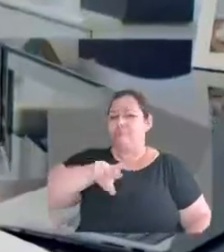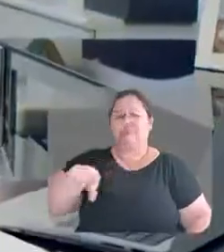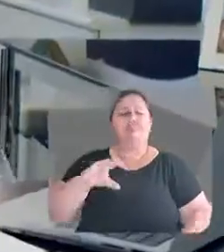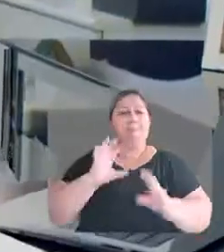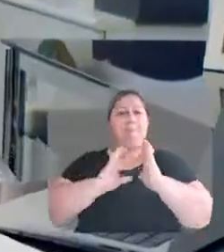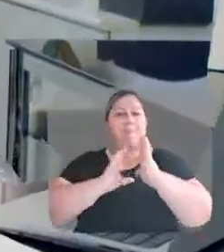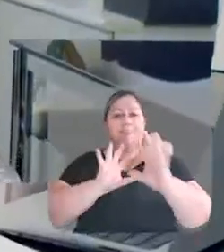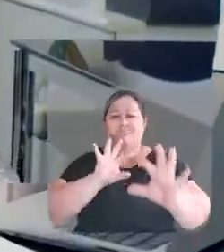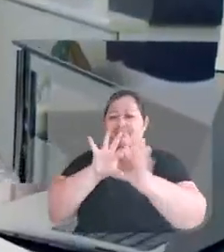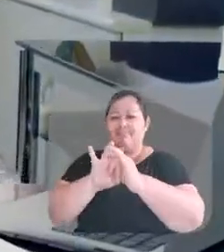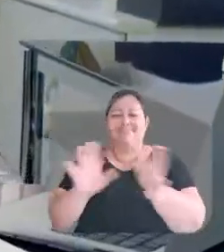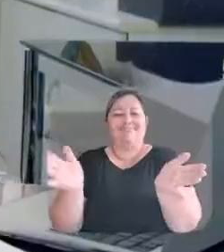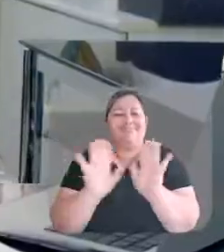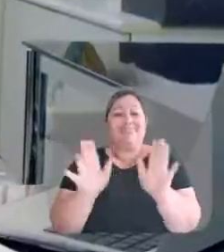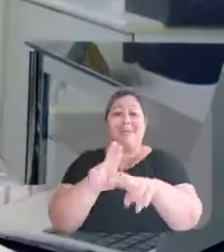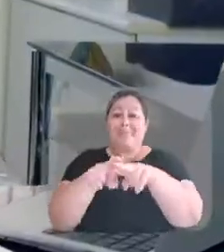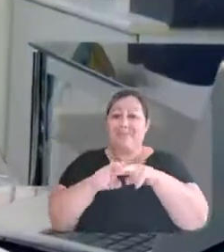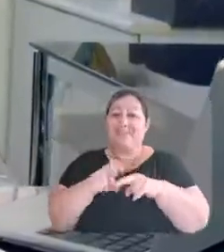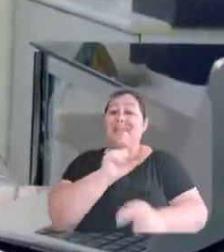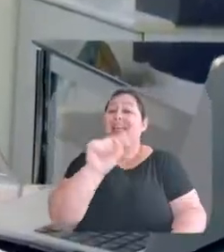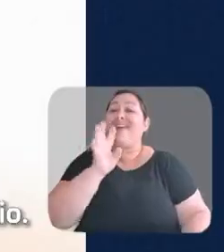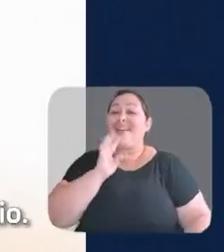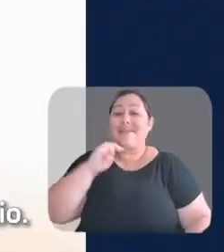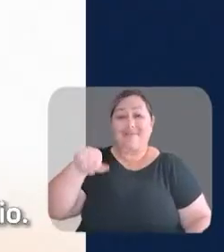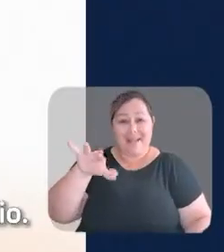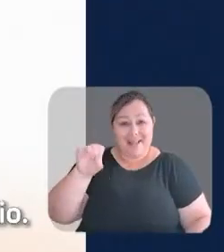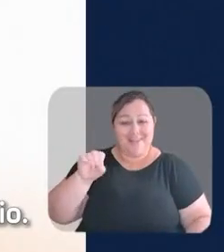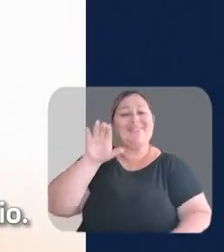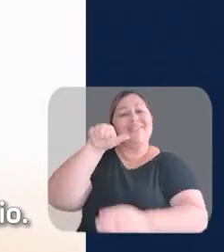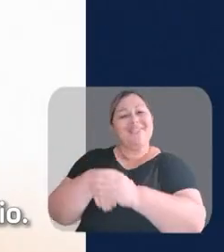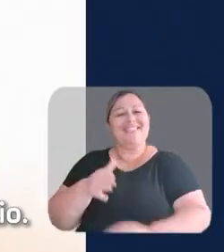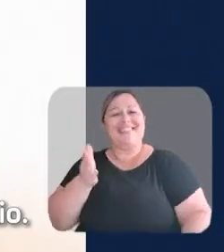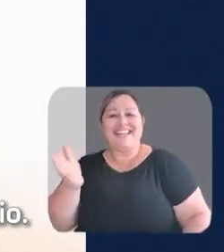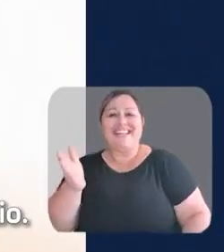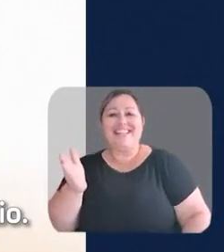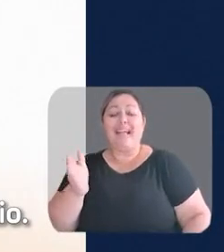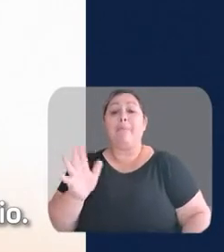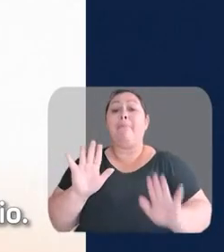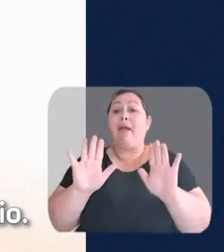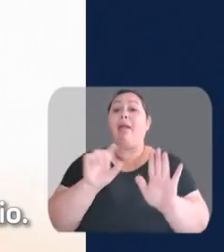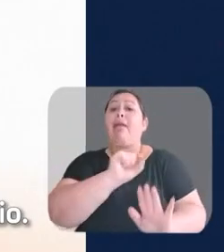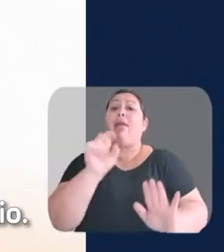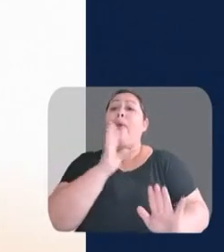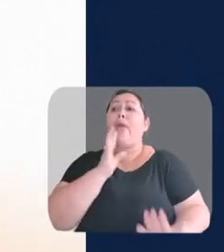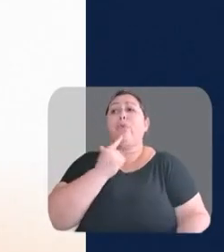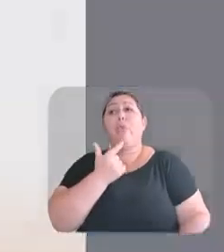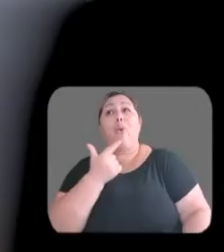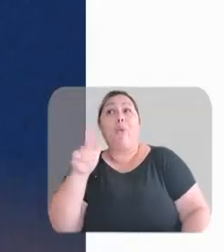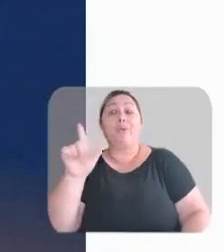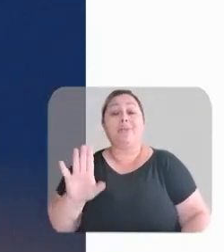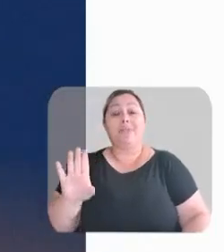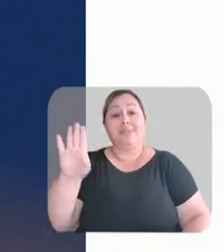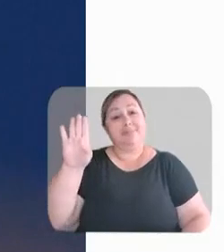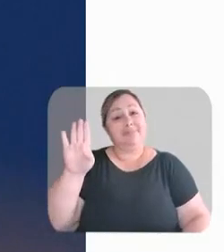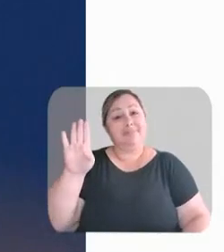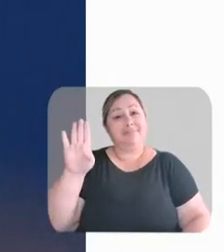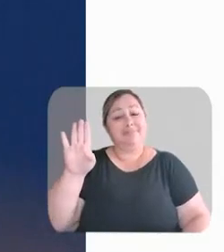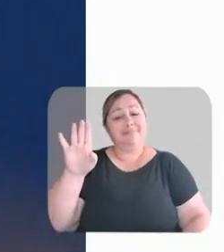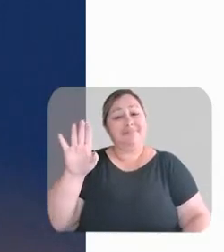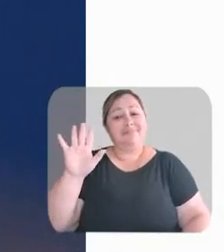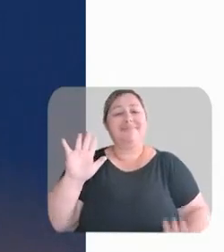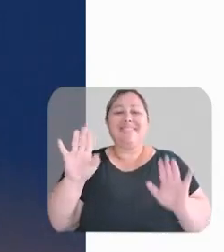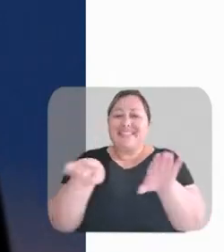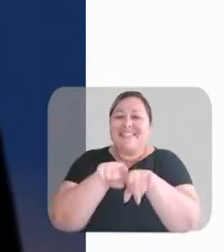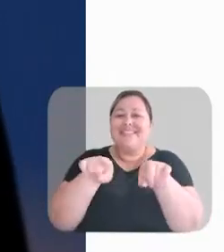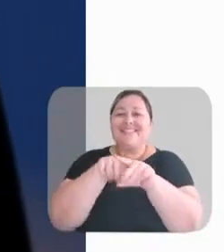Não é político e não possui coligação. Por isso, quem conhece o Marco Aurélio, vota no Marco Aurélio. Agora, quem conhece o outro